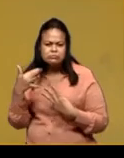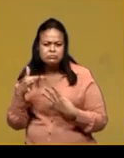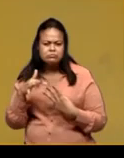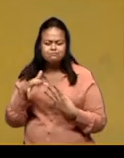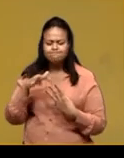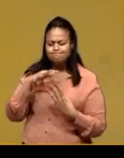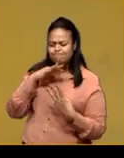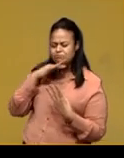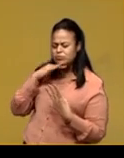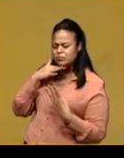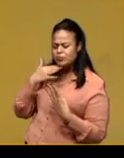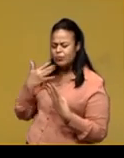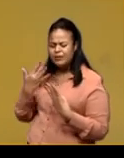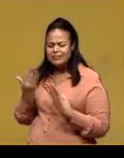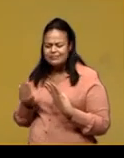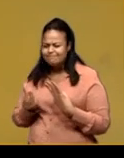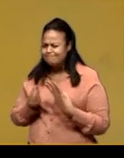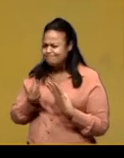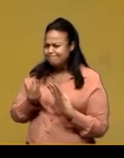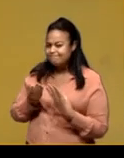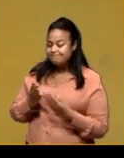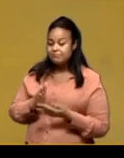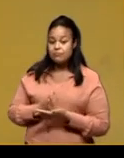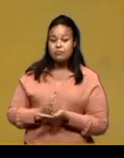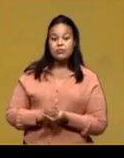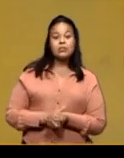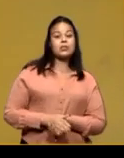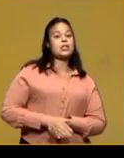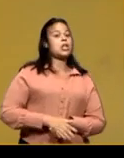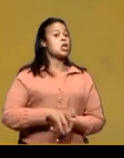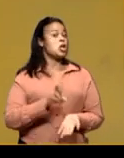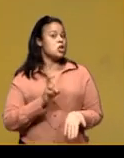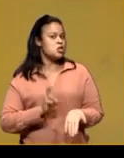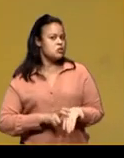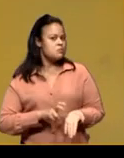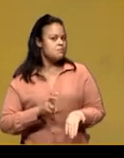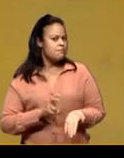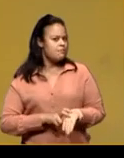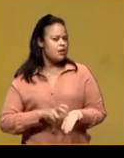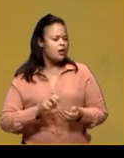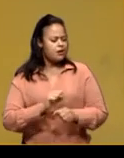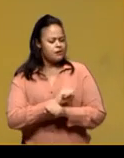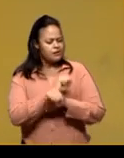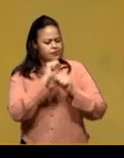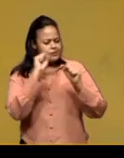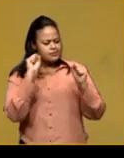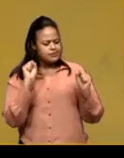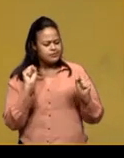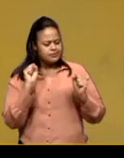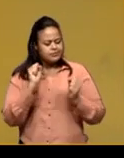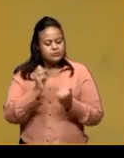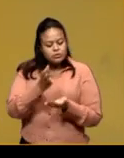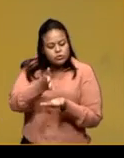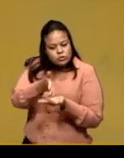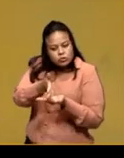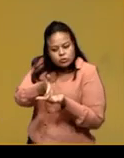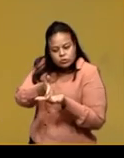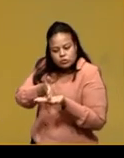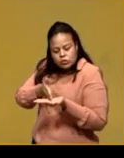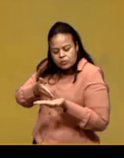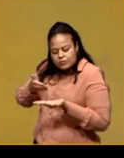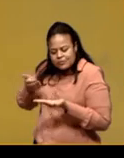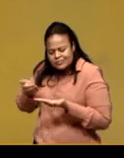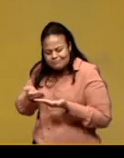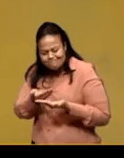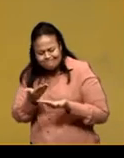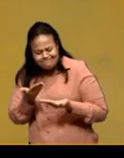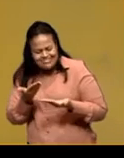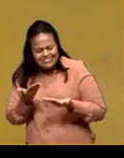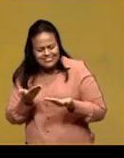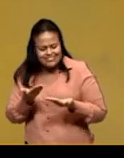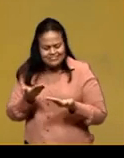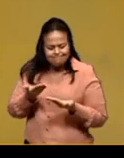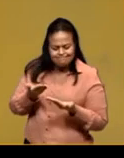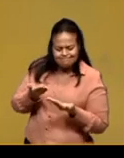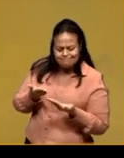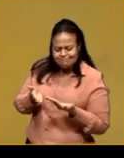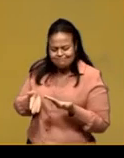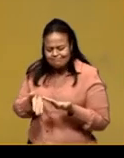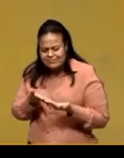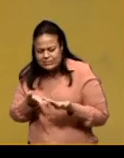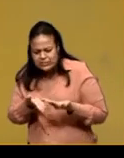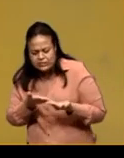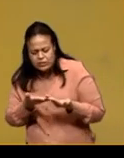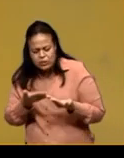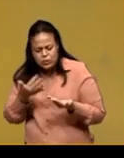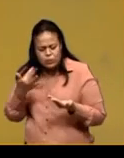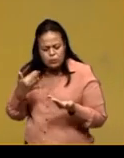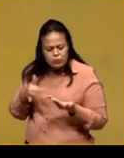Na manhã seguinte, cortei o primeiro em dois, uma metade com umas marcas de batida na casca e a